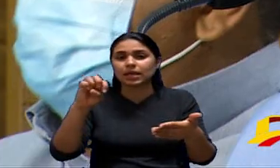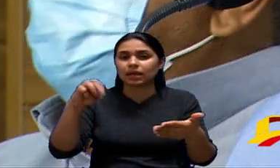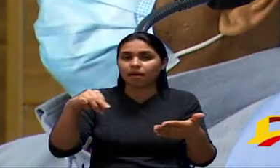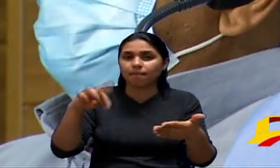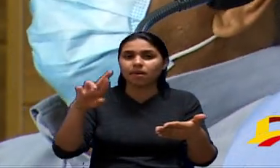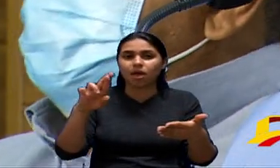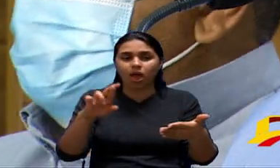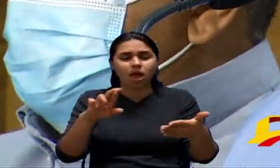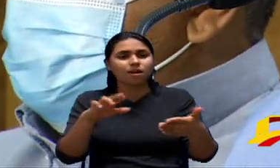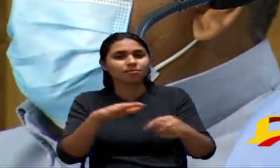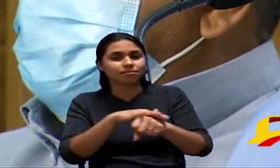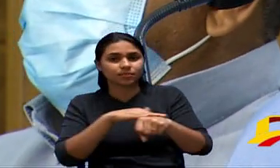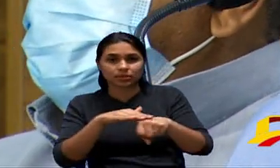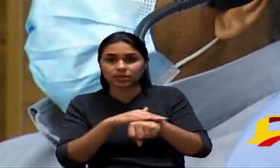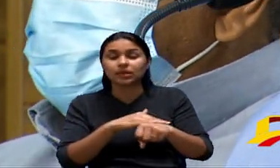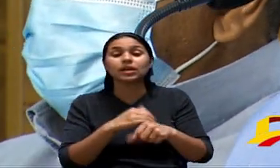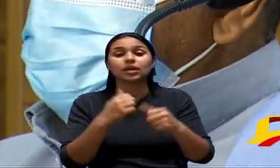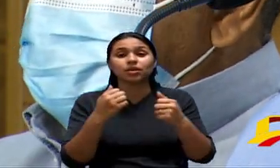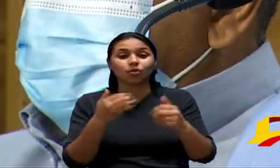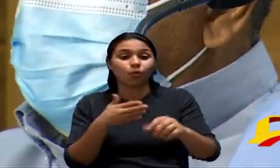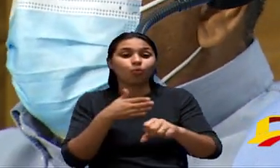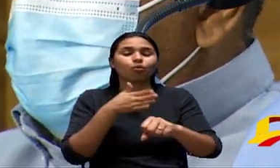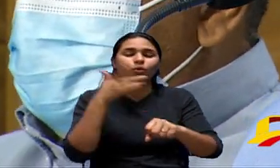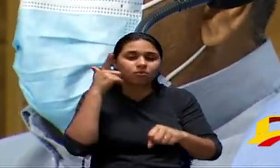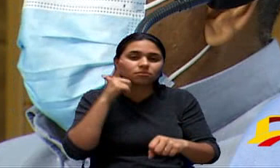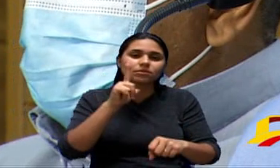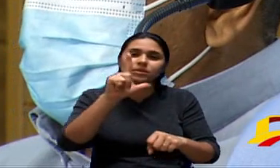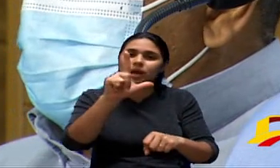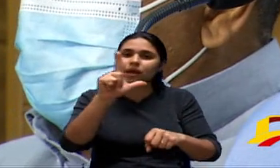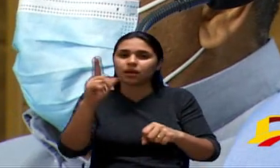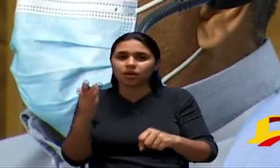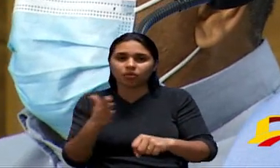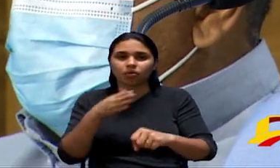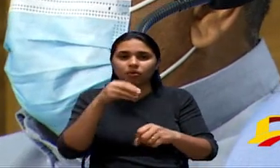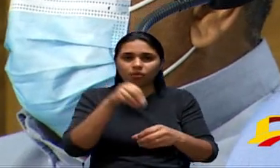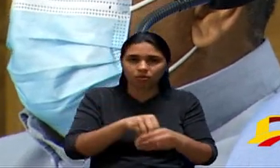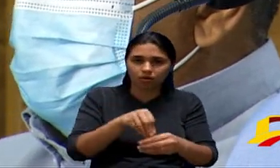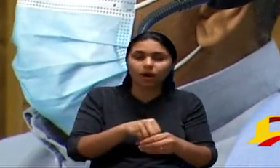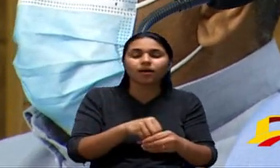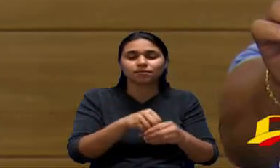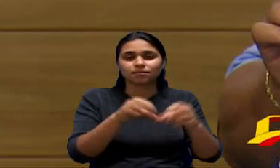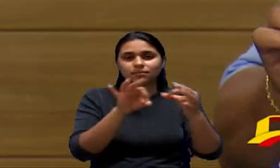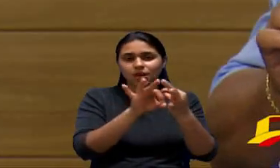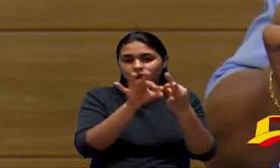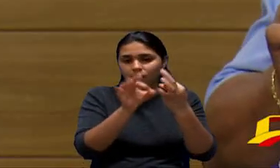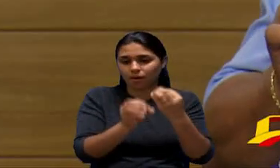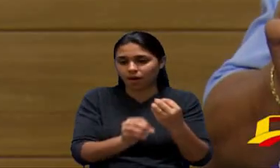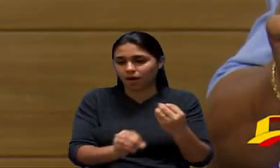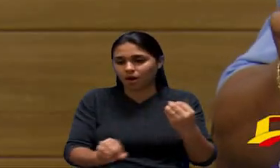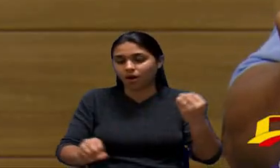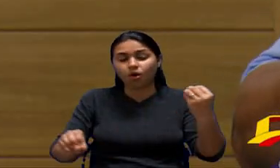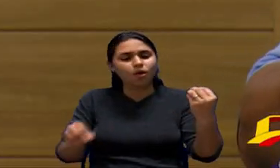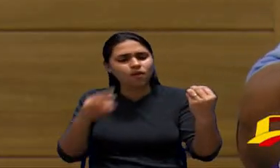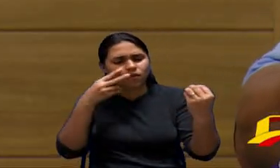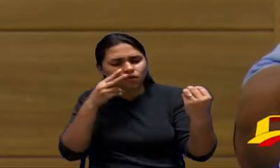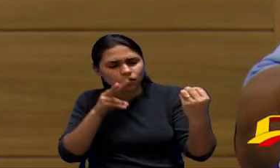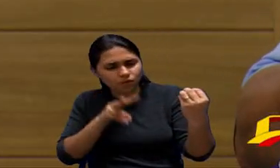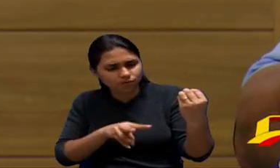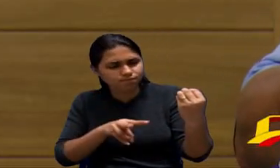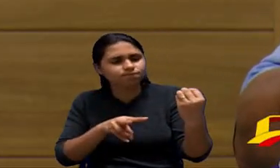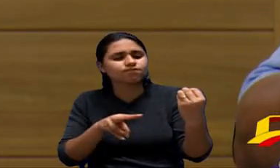isso e aí nós vamos conseguir implantar é importante é importante até porque você vê a qualidade do combustível